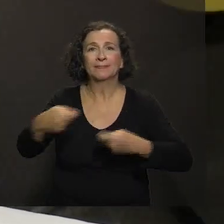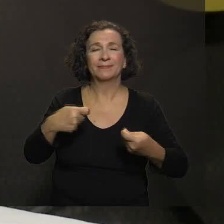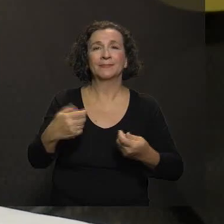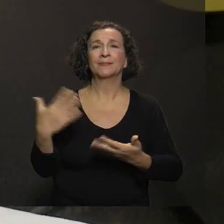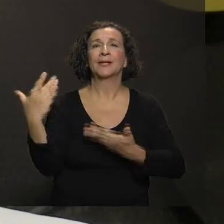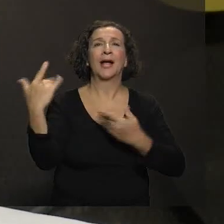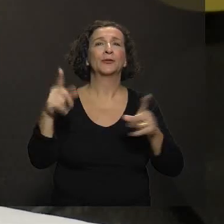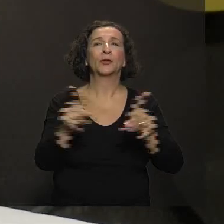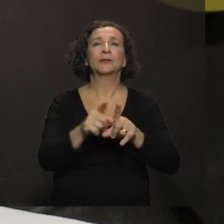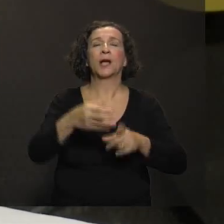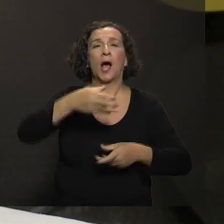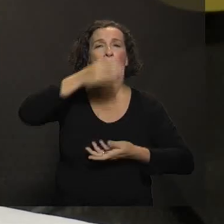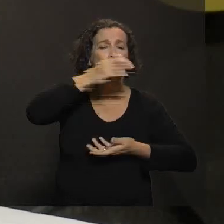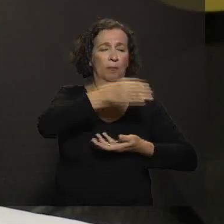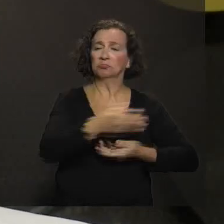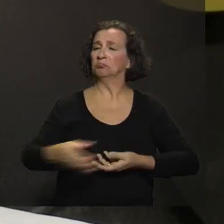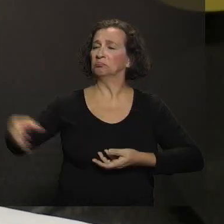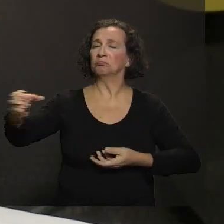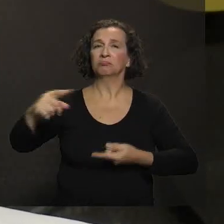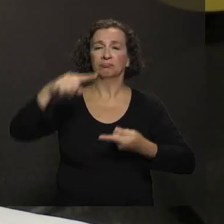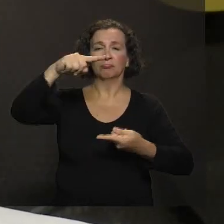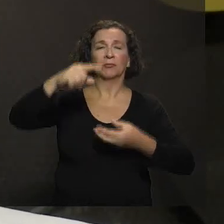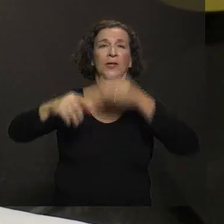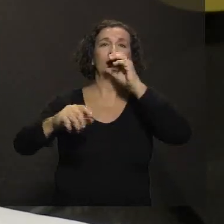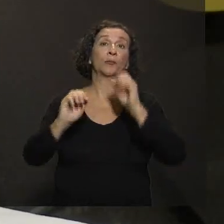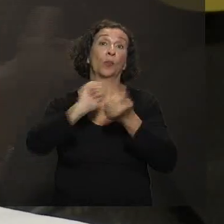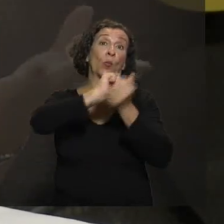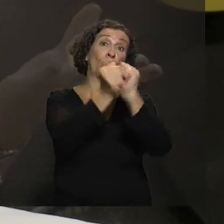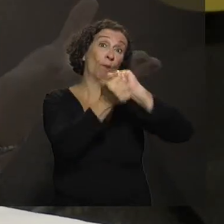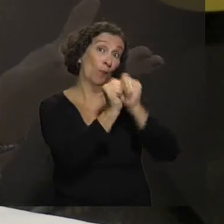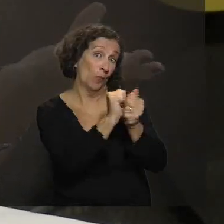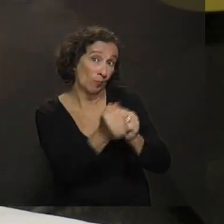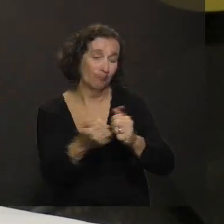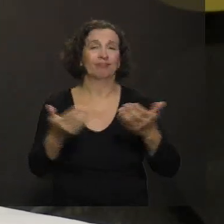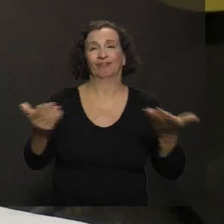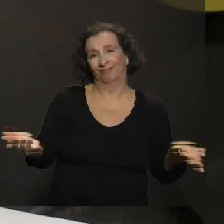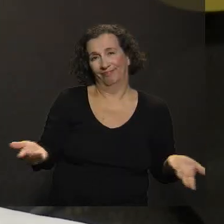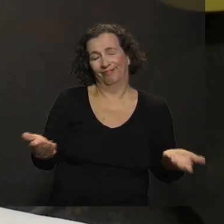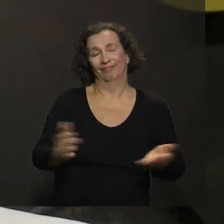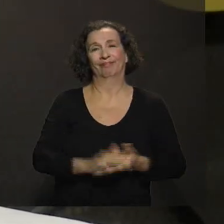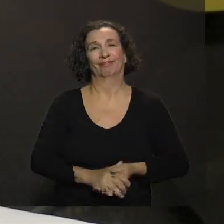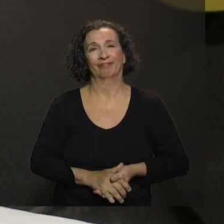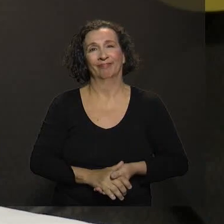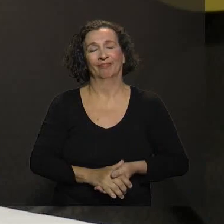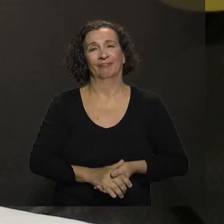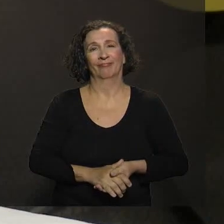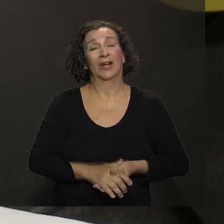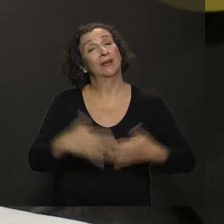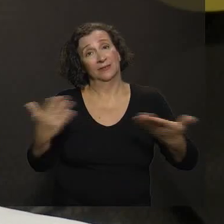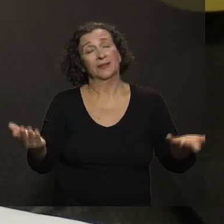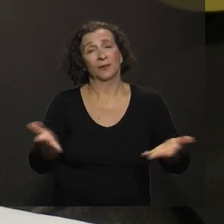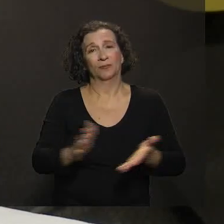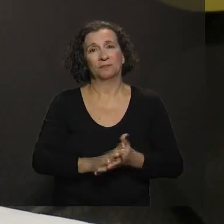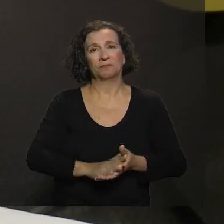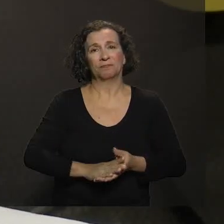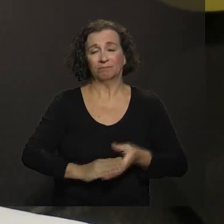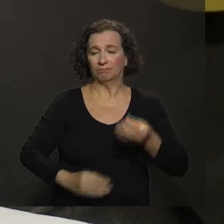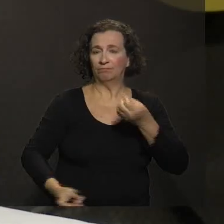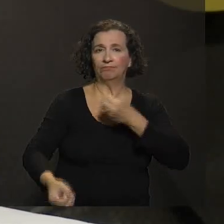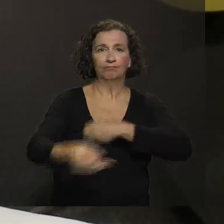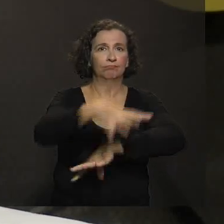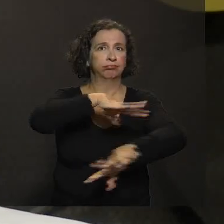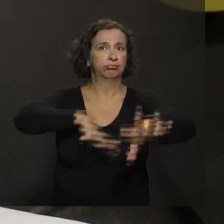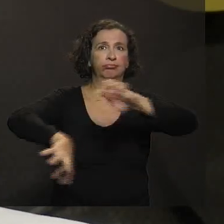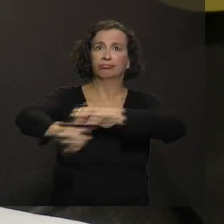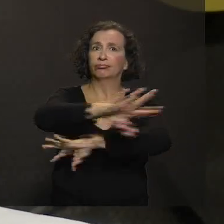Adolescente, às vezes, a mesma garrafa. Beijar na boca. Beijar na boca. Então, assim, a transmissão é